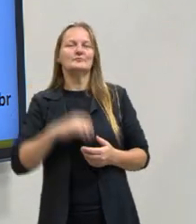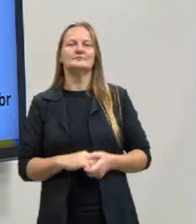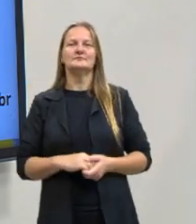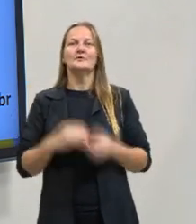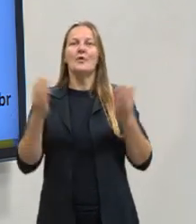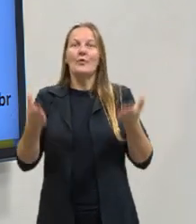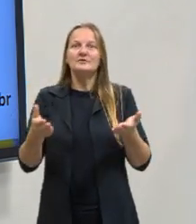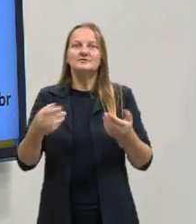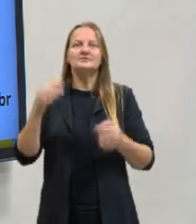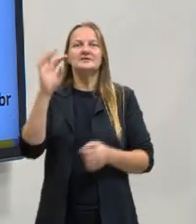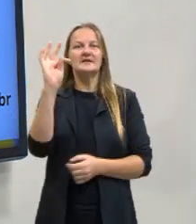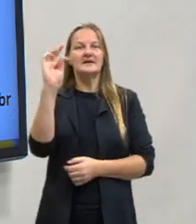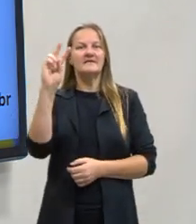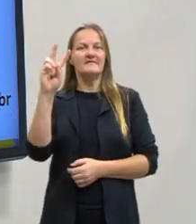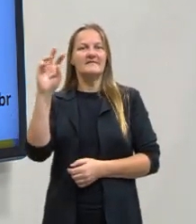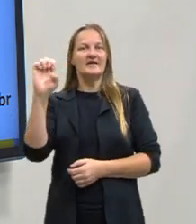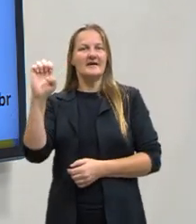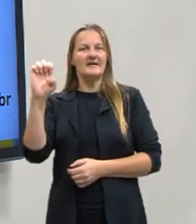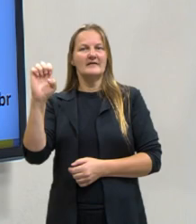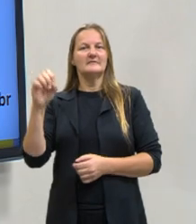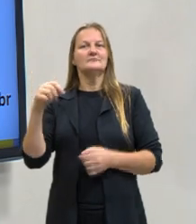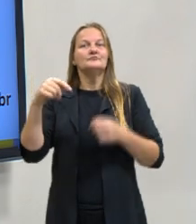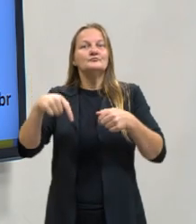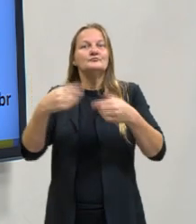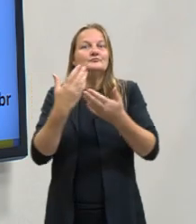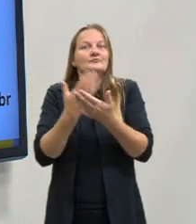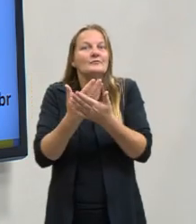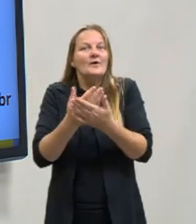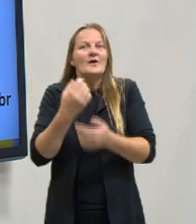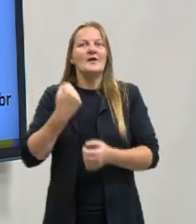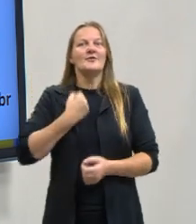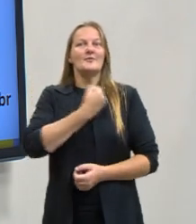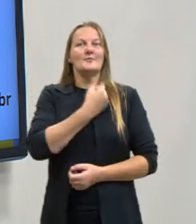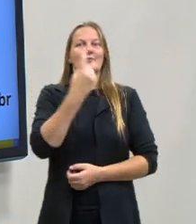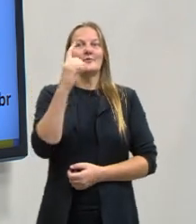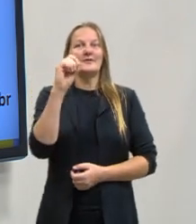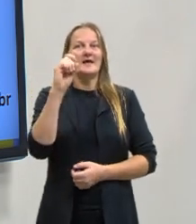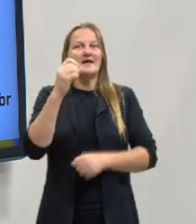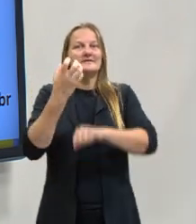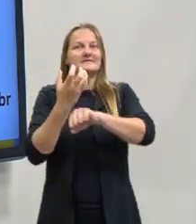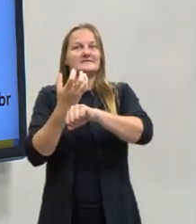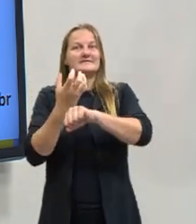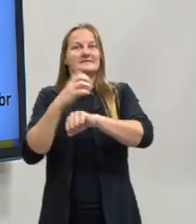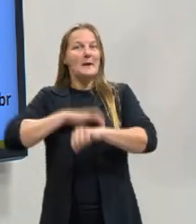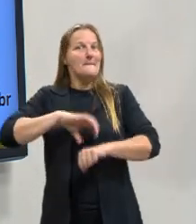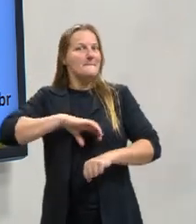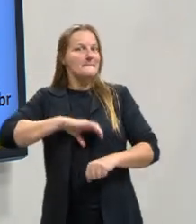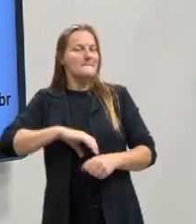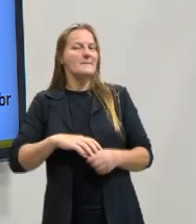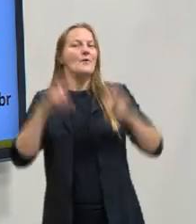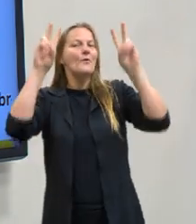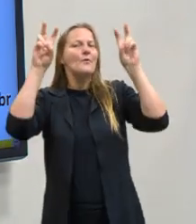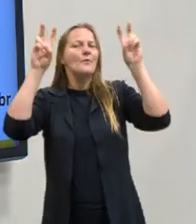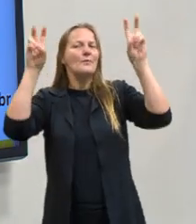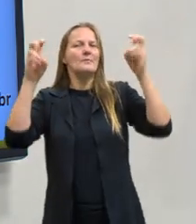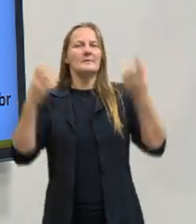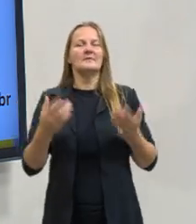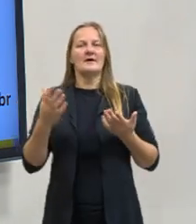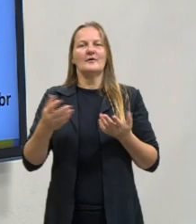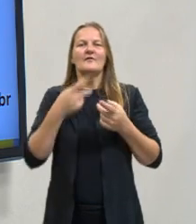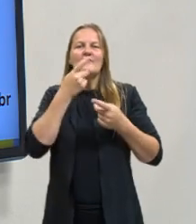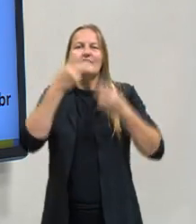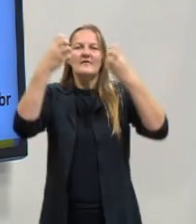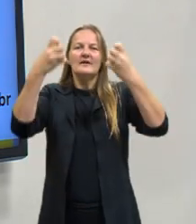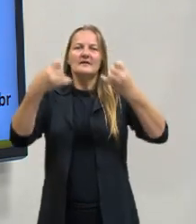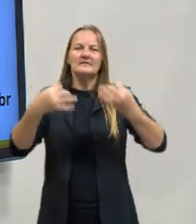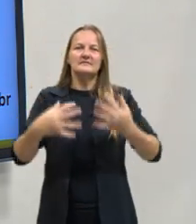aqui na TVE para trabalhar com vocês a nossa décima aula de língua portuguesa, que tem como assunto, a gente vai falar